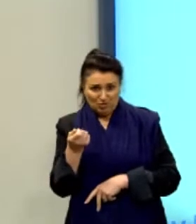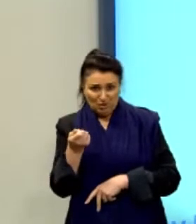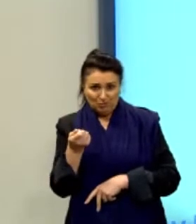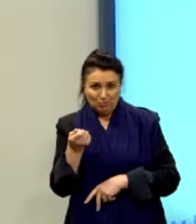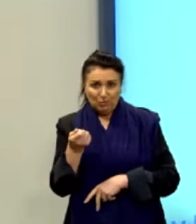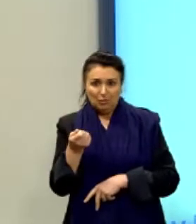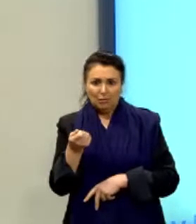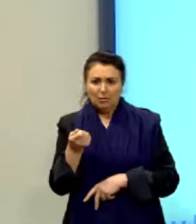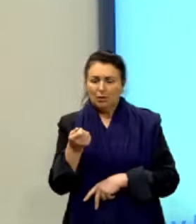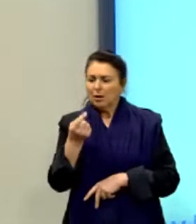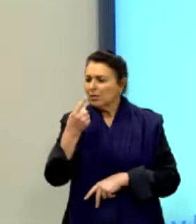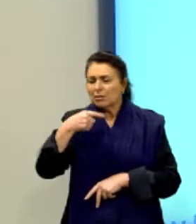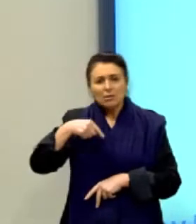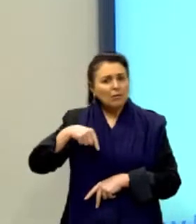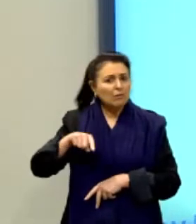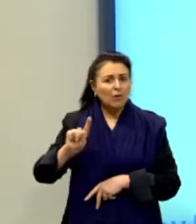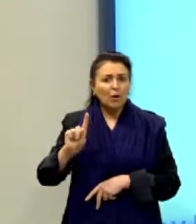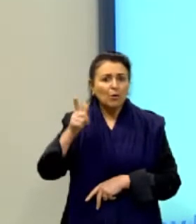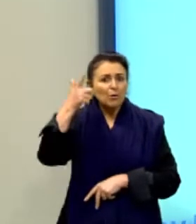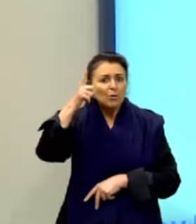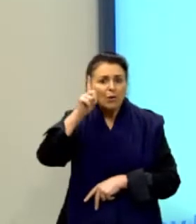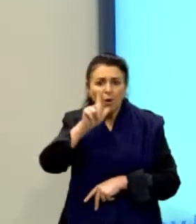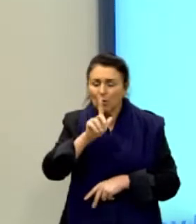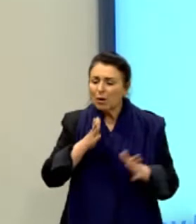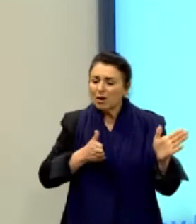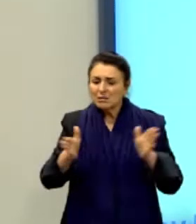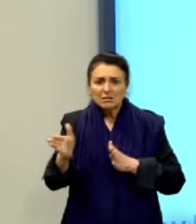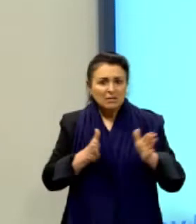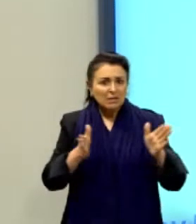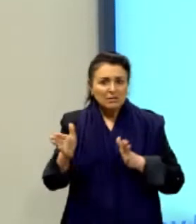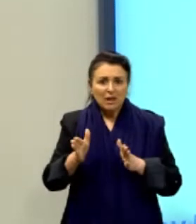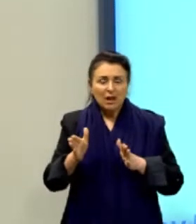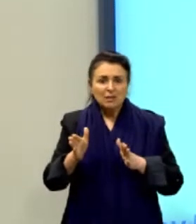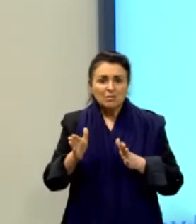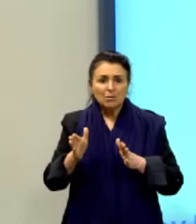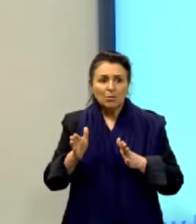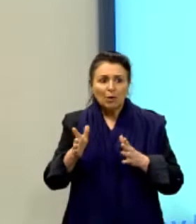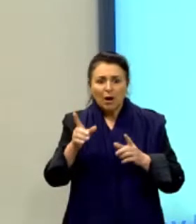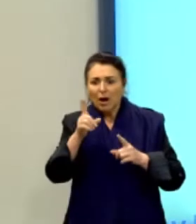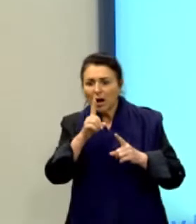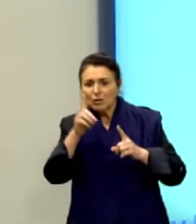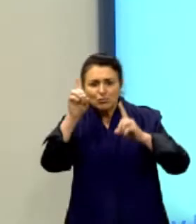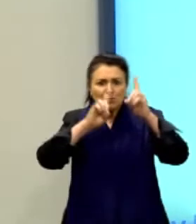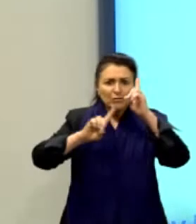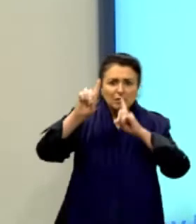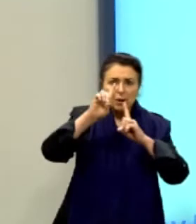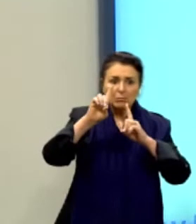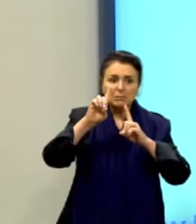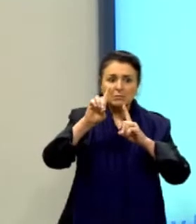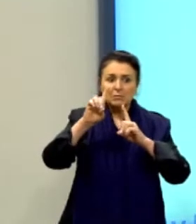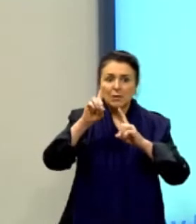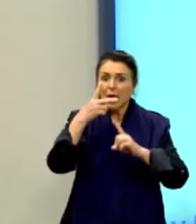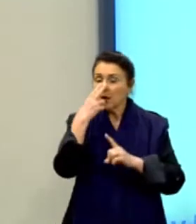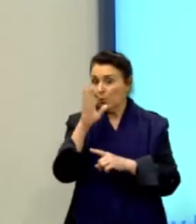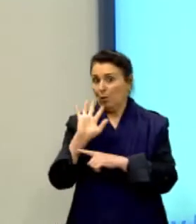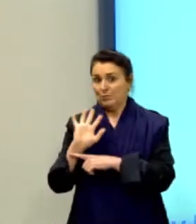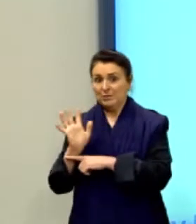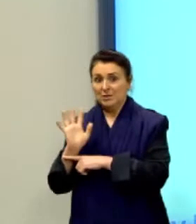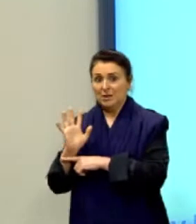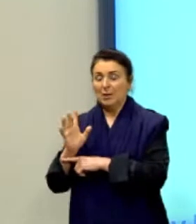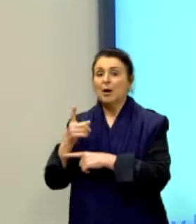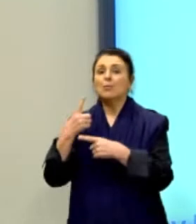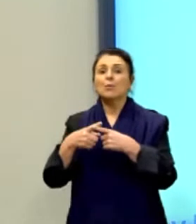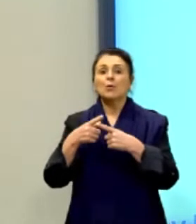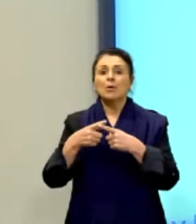não conseguindo ter acesso às atividades de lazer como o cinema, devido aos